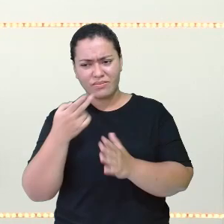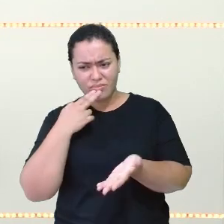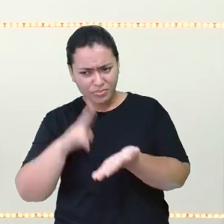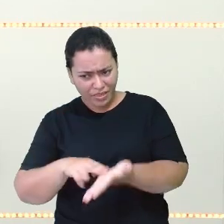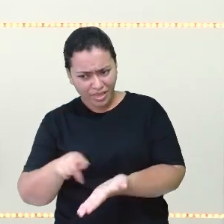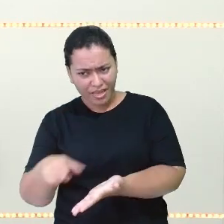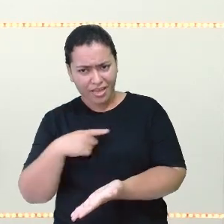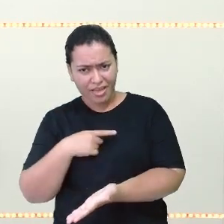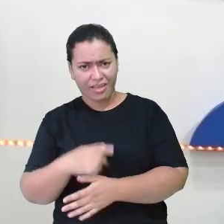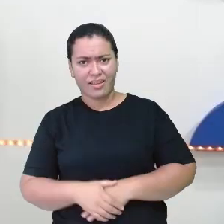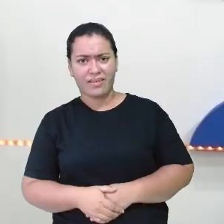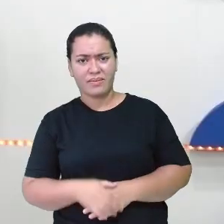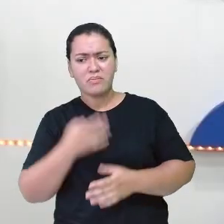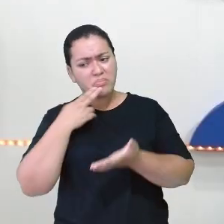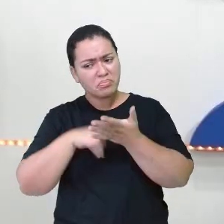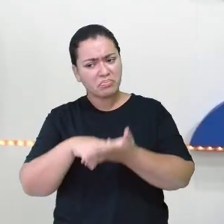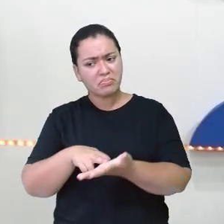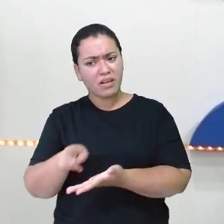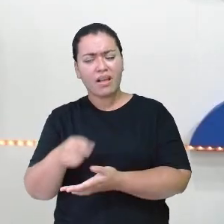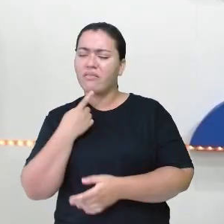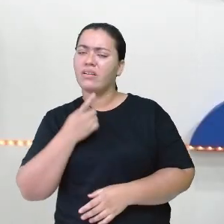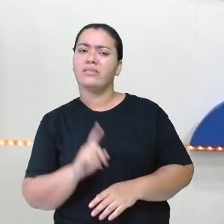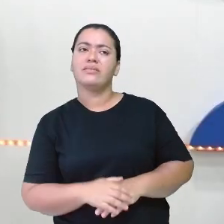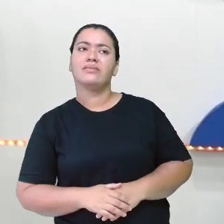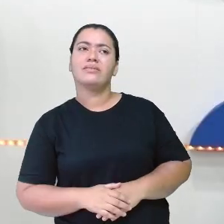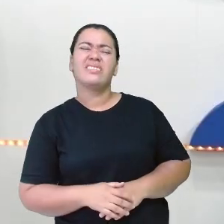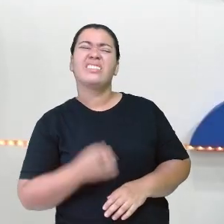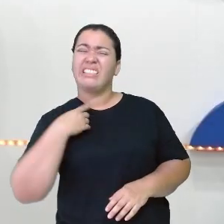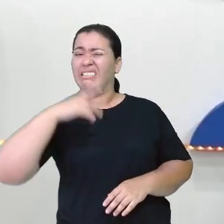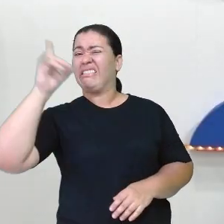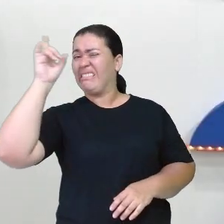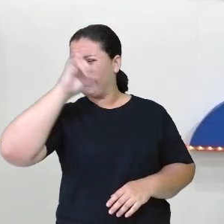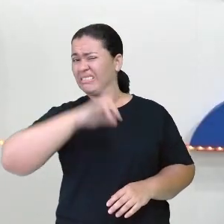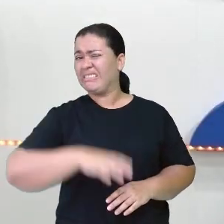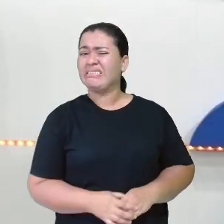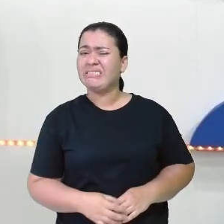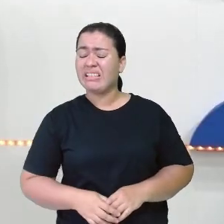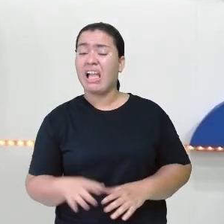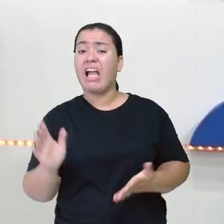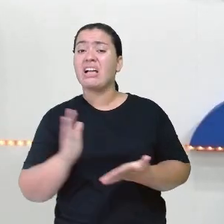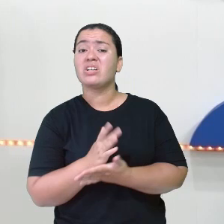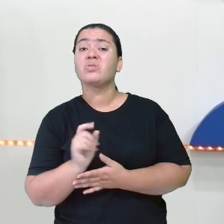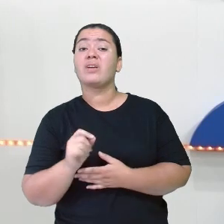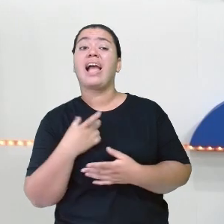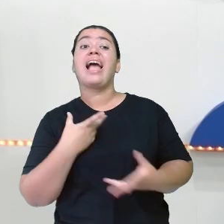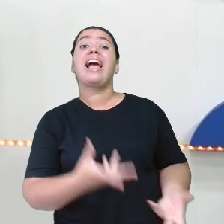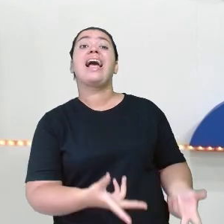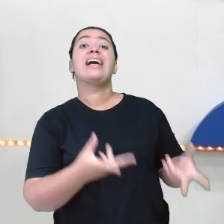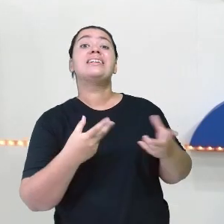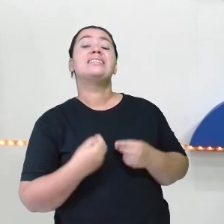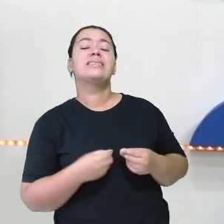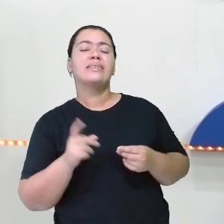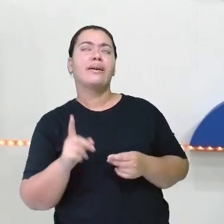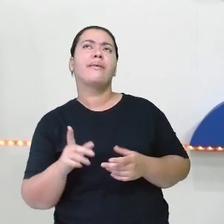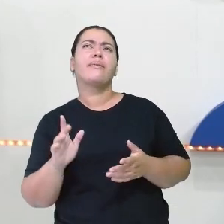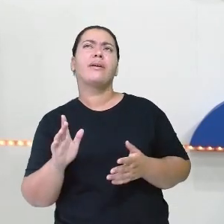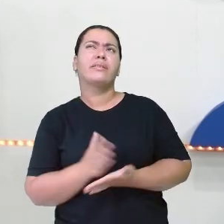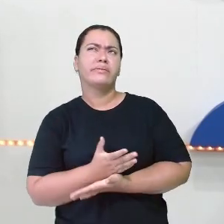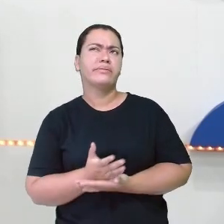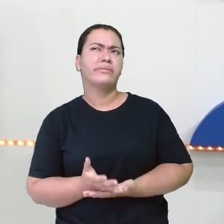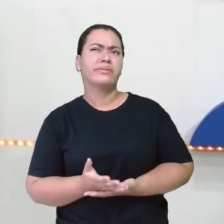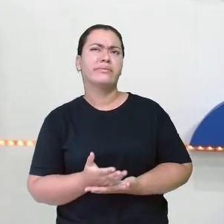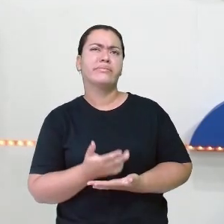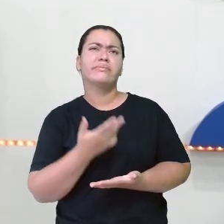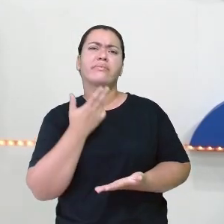cartas? Professora Mauricê, é muito difícil, não é? Às vezes a gente recebe uma correspondência,